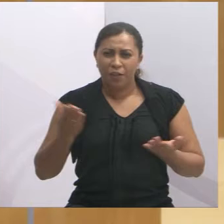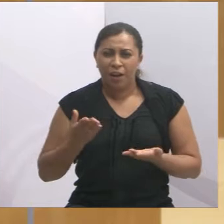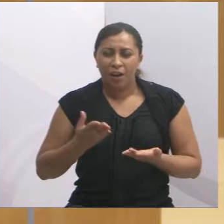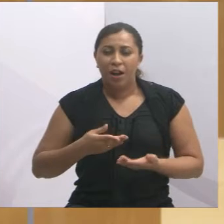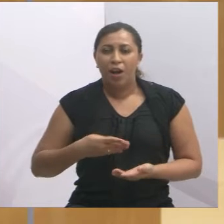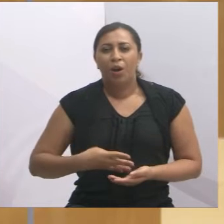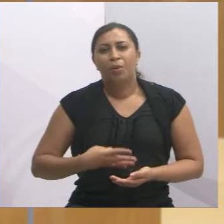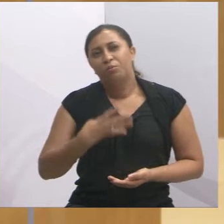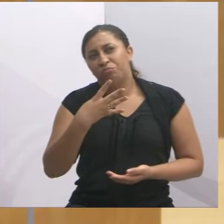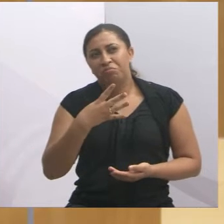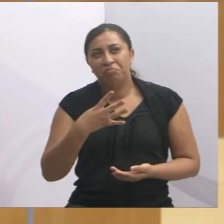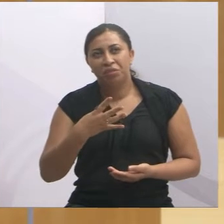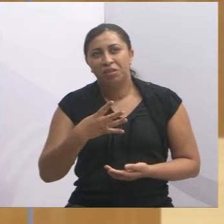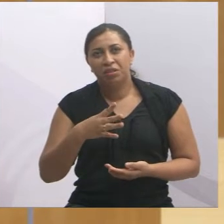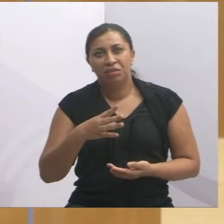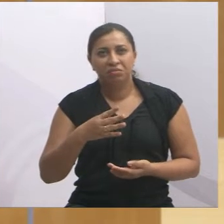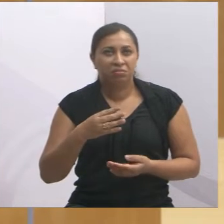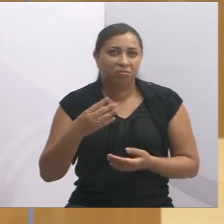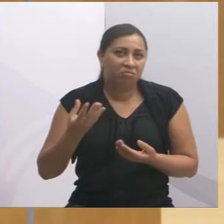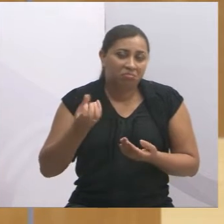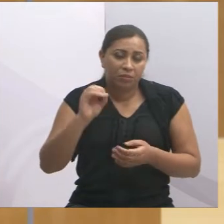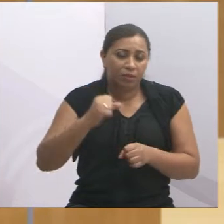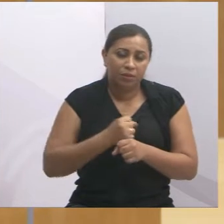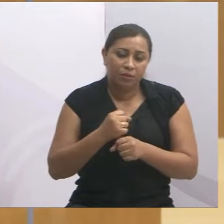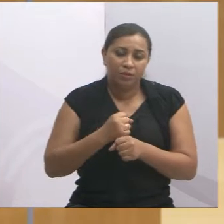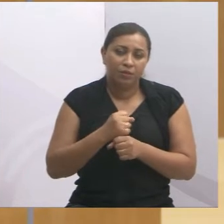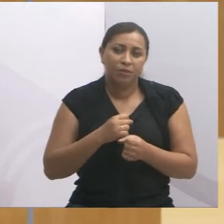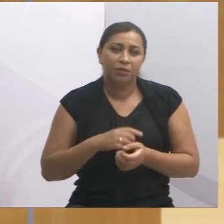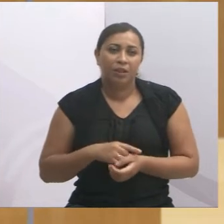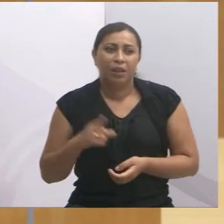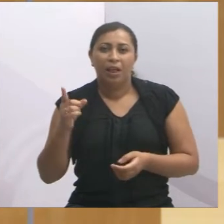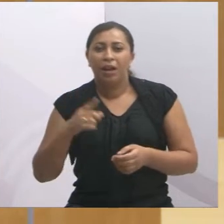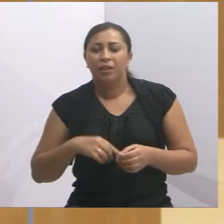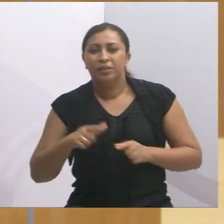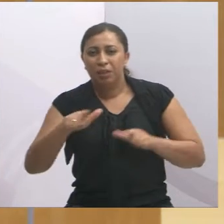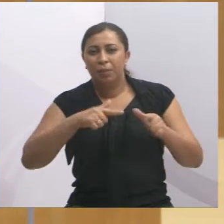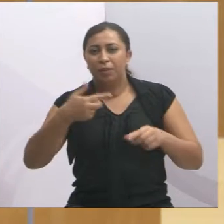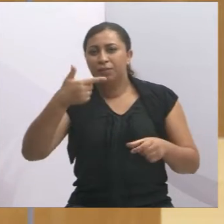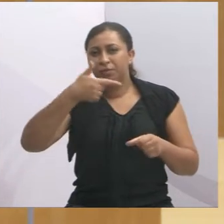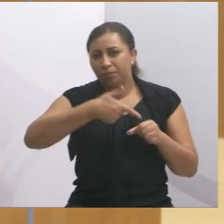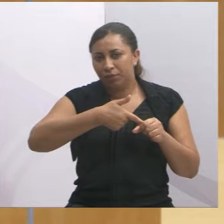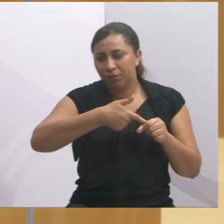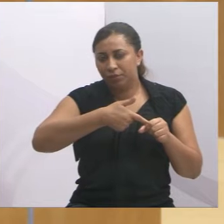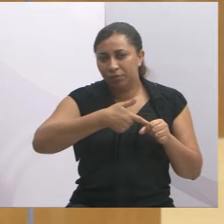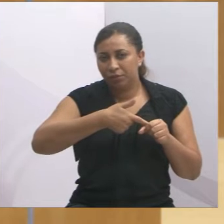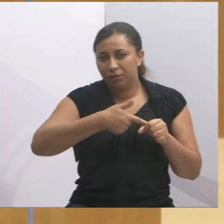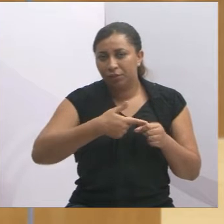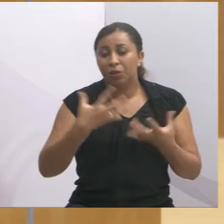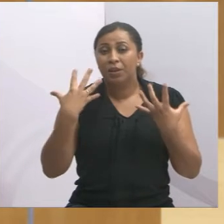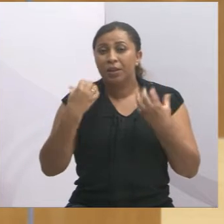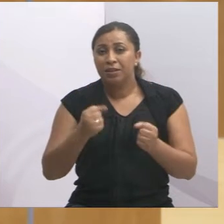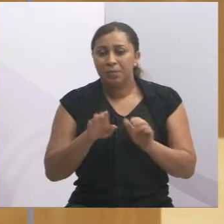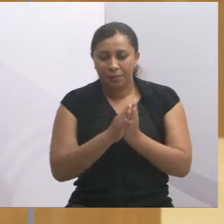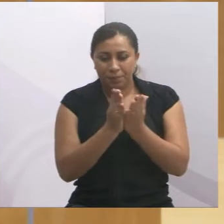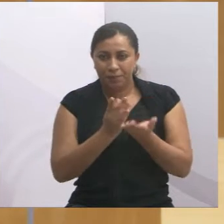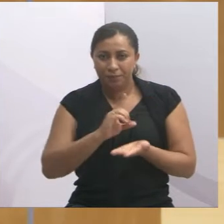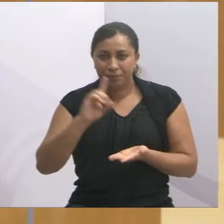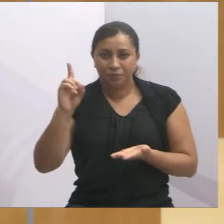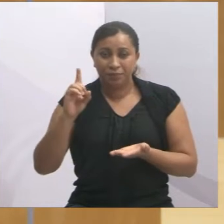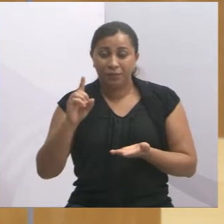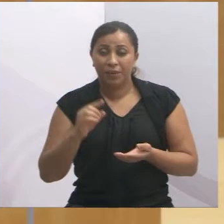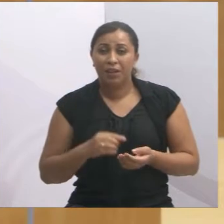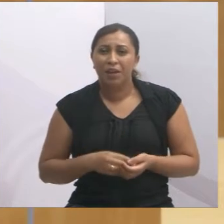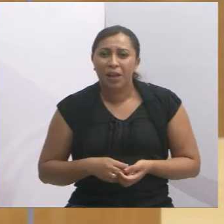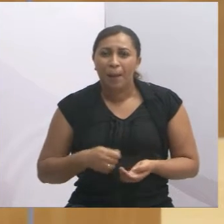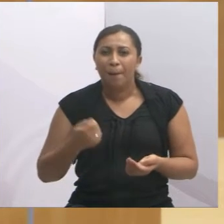e poucos anos, lá no posto de gasolina, eu recebi uma Bíblia de presente, até pensei que o ia cobrar meu, para dar estudo da